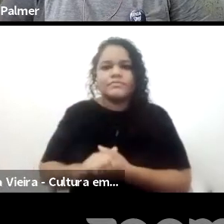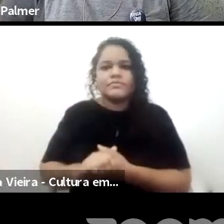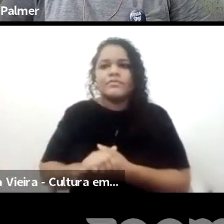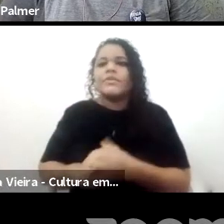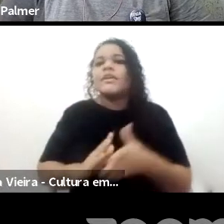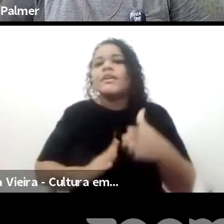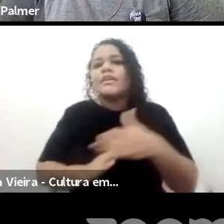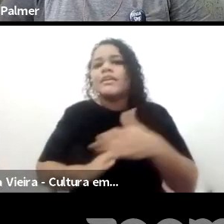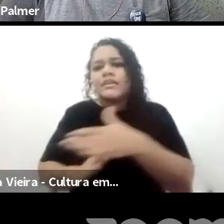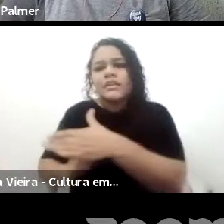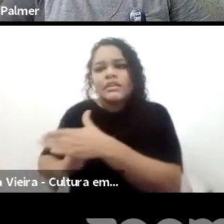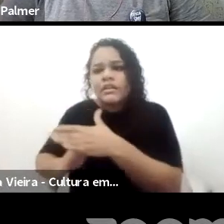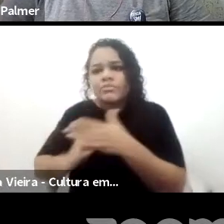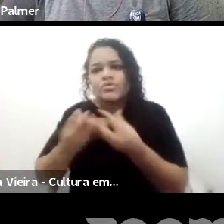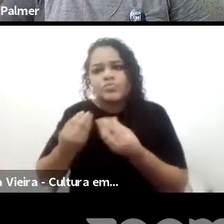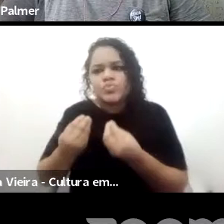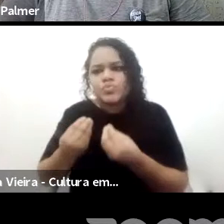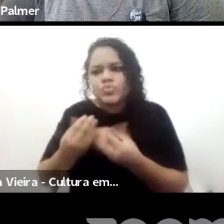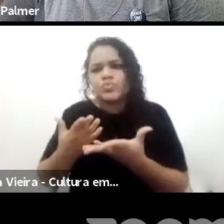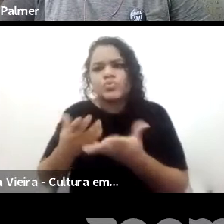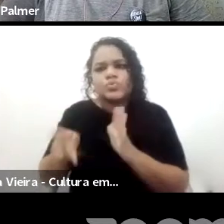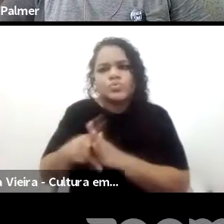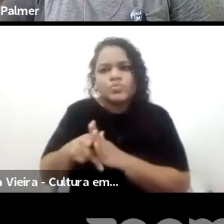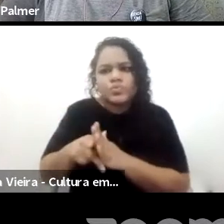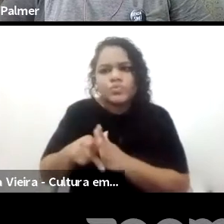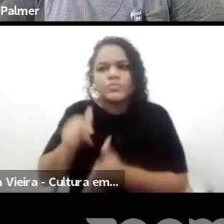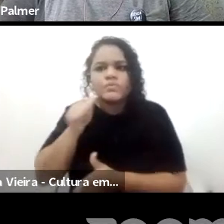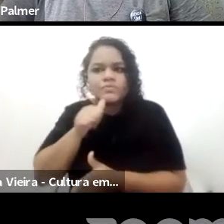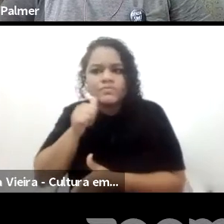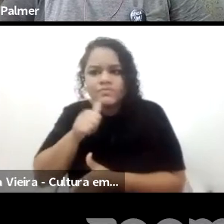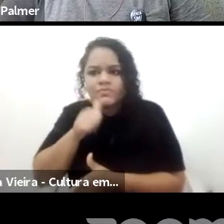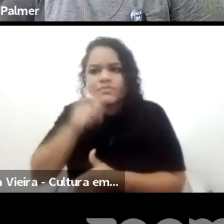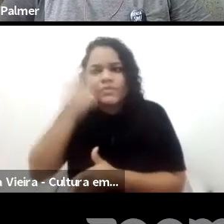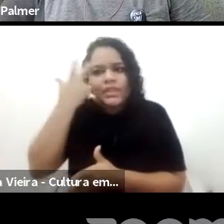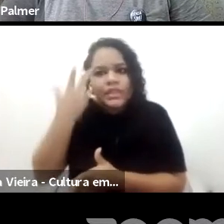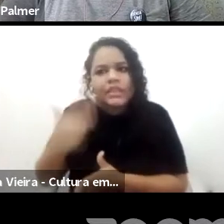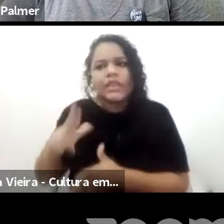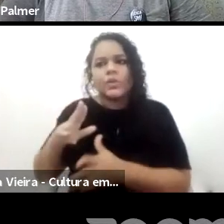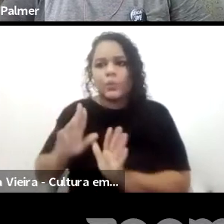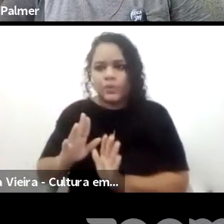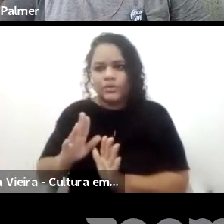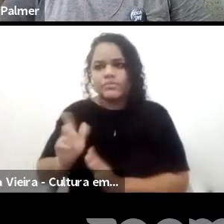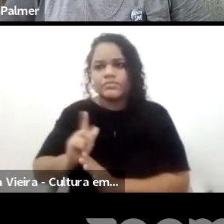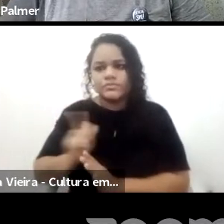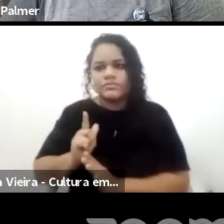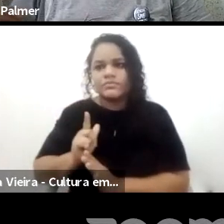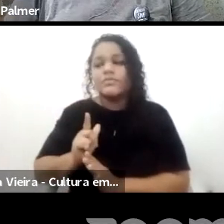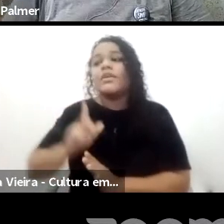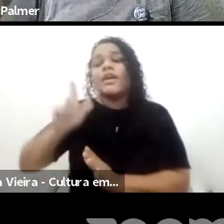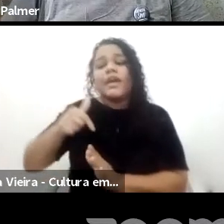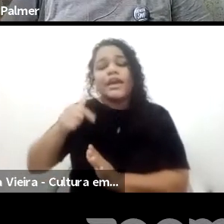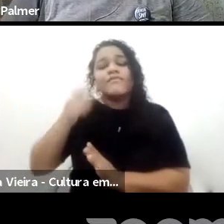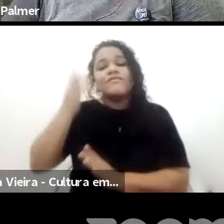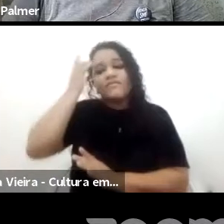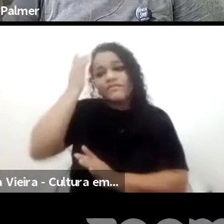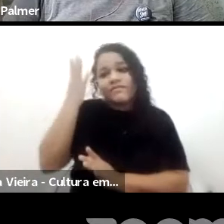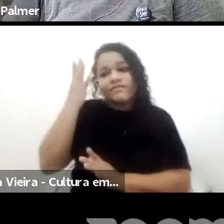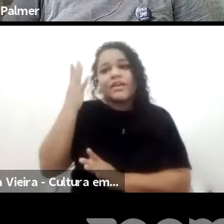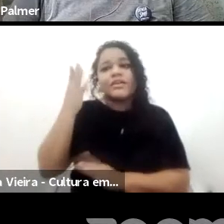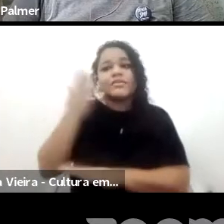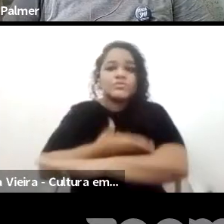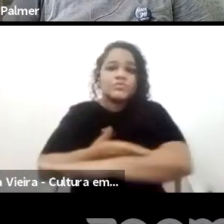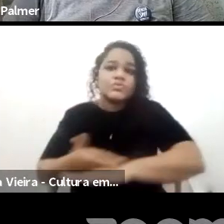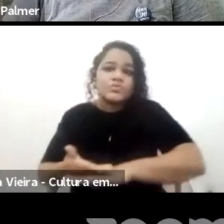propriedade natural do sexo. É muito mais fácil acostumar-se a um exterior afetado, a discorrer sobre